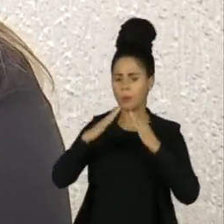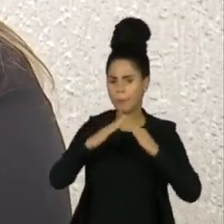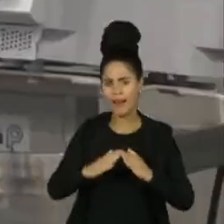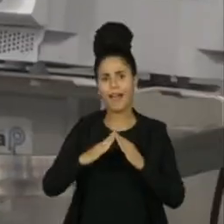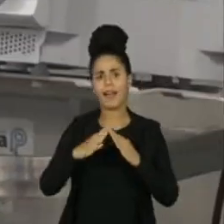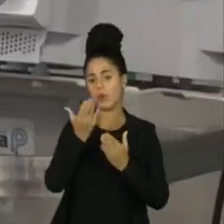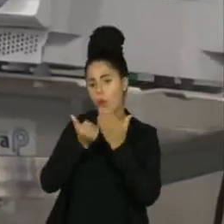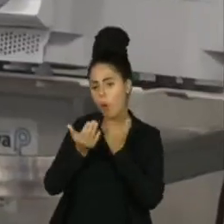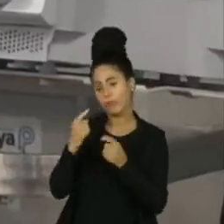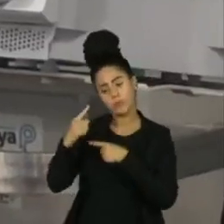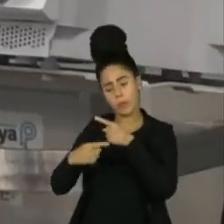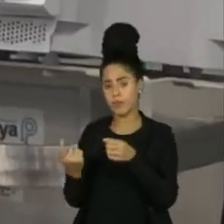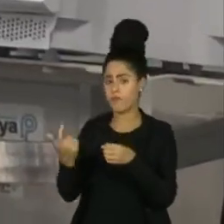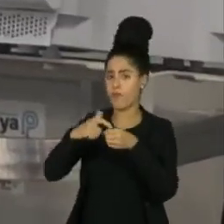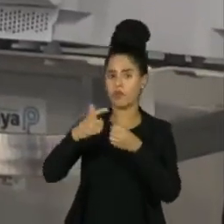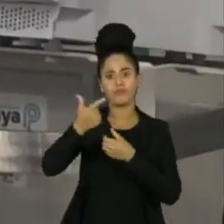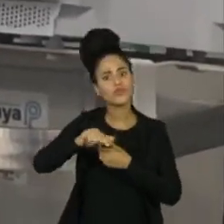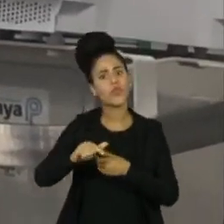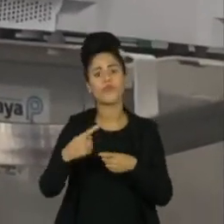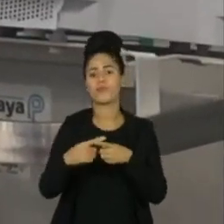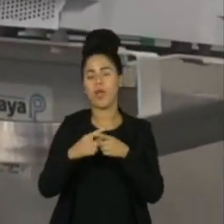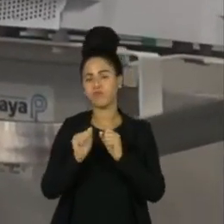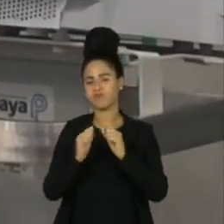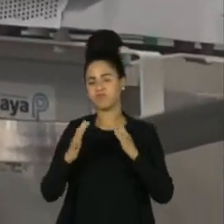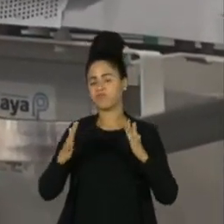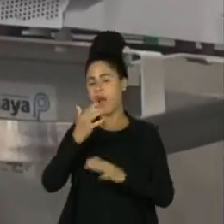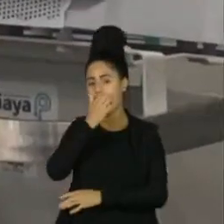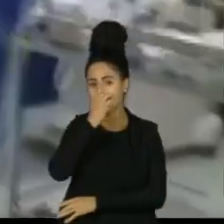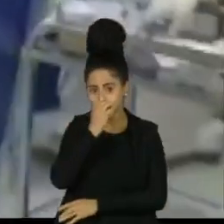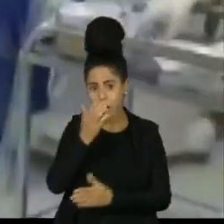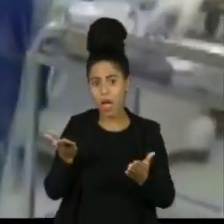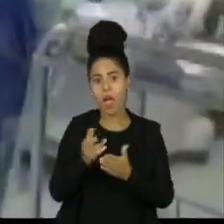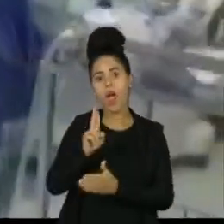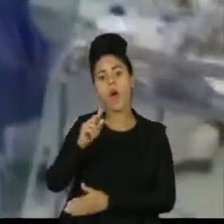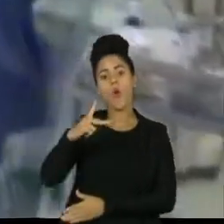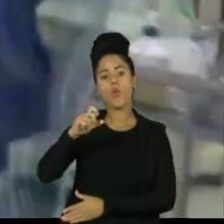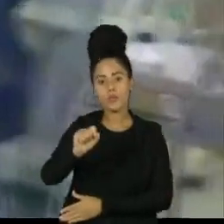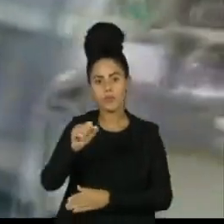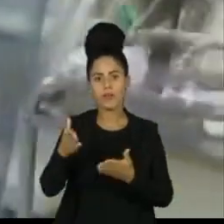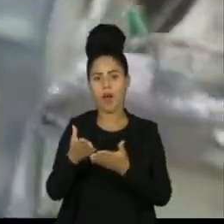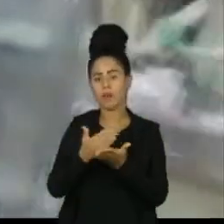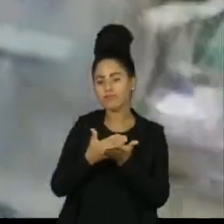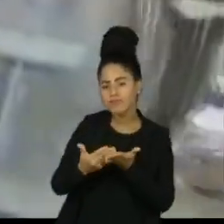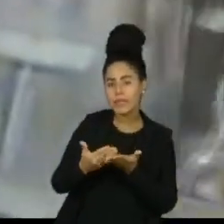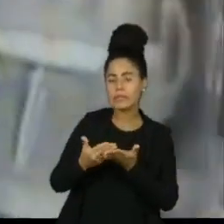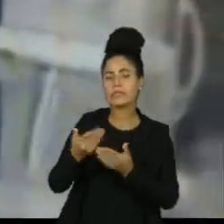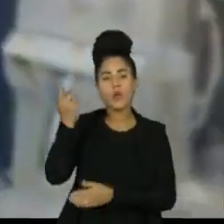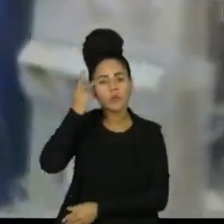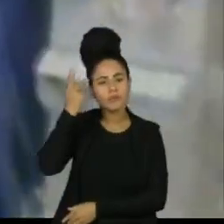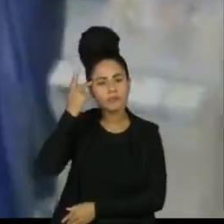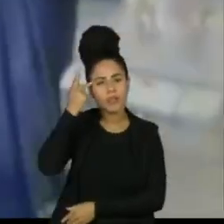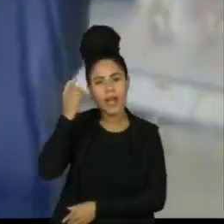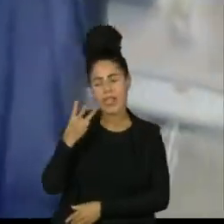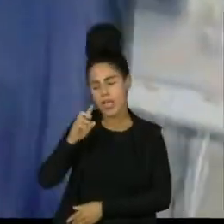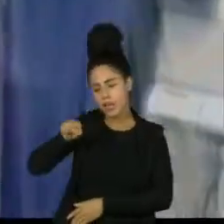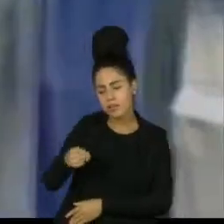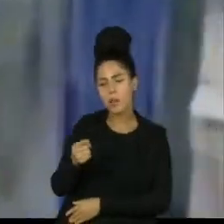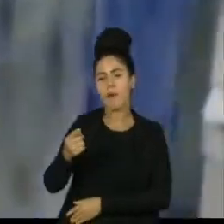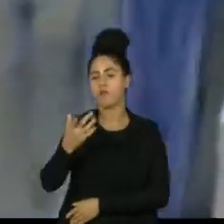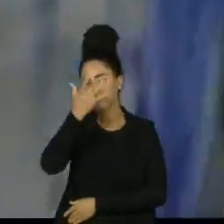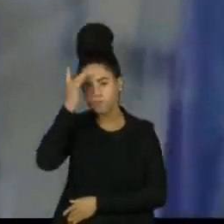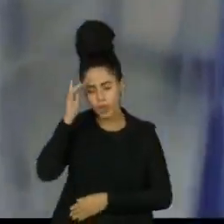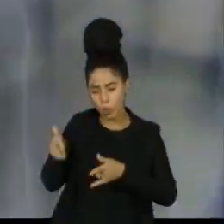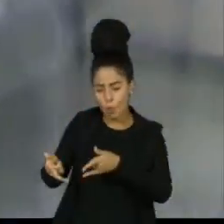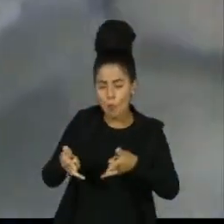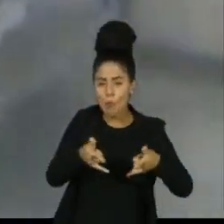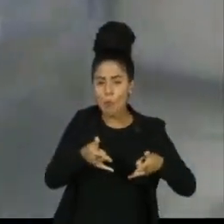bem cheio. Segundo a plataforma InfoTracker da USP e da Unesp, o estado de São Paulo voltou a ter mais de 3 mil pacientes internados